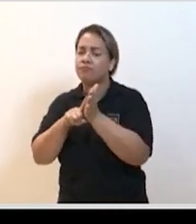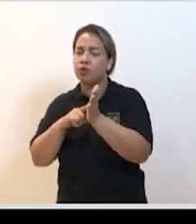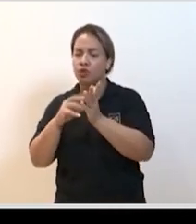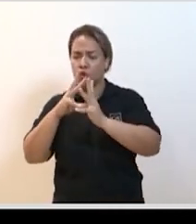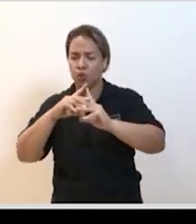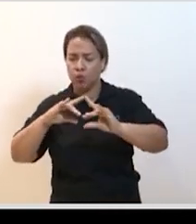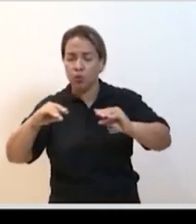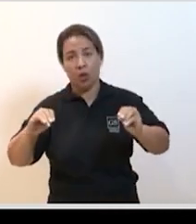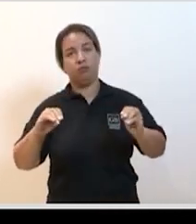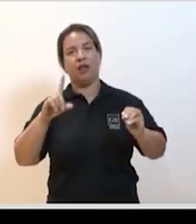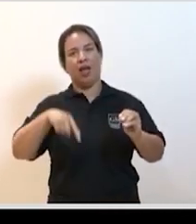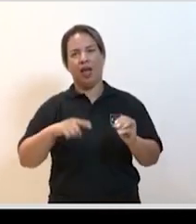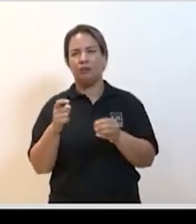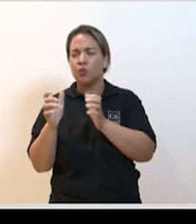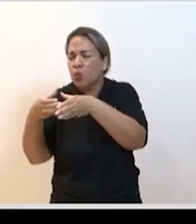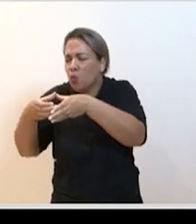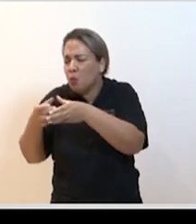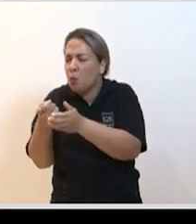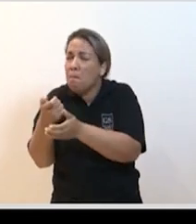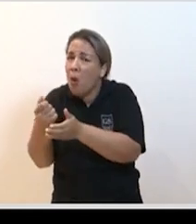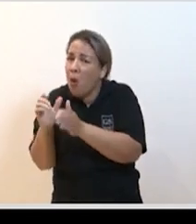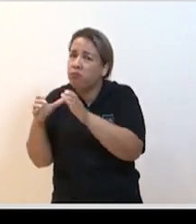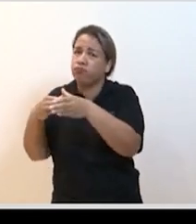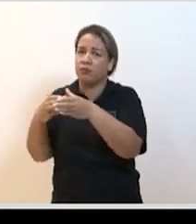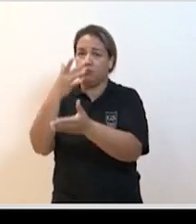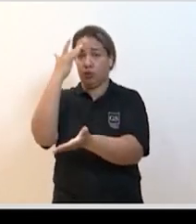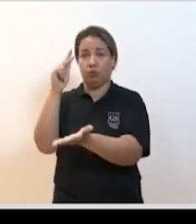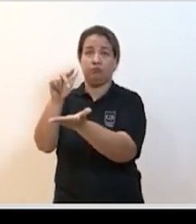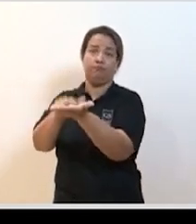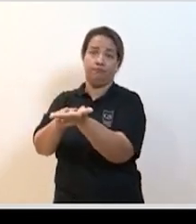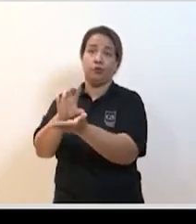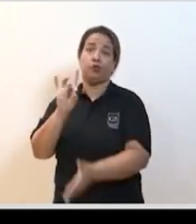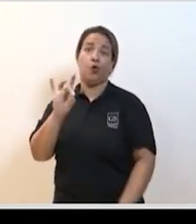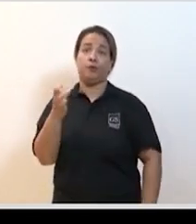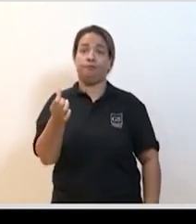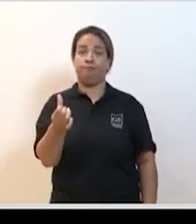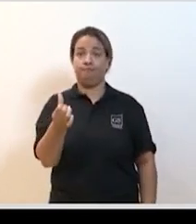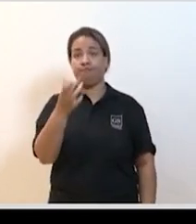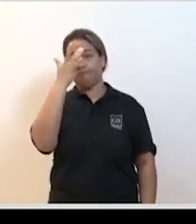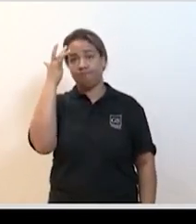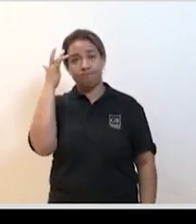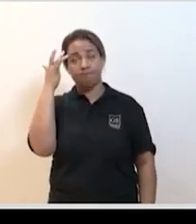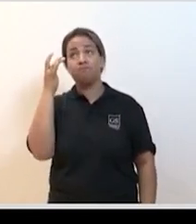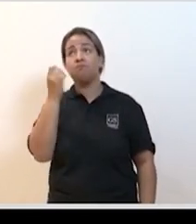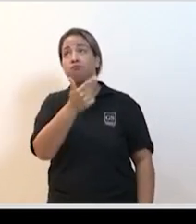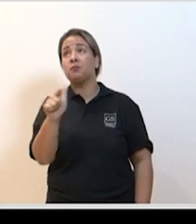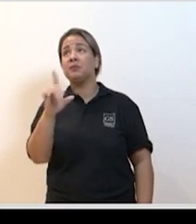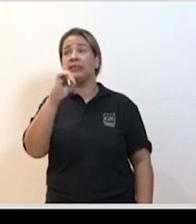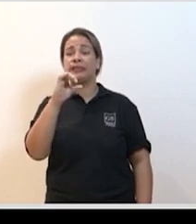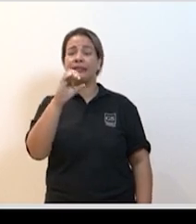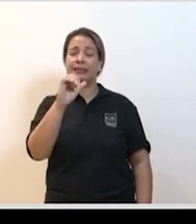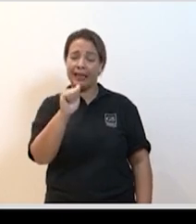num número muito reduzido de pacientes. A gente vê ali que o gráfico de baixo só tem seis pacientes e sem nenhum dado de melhora